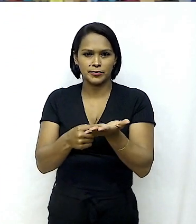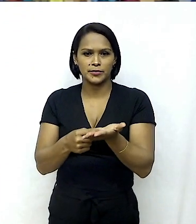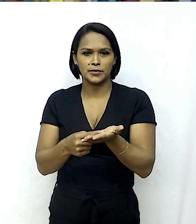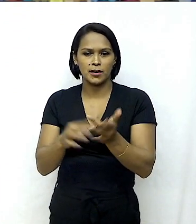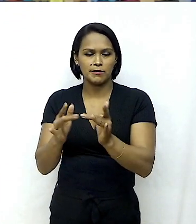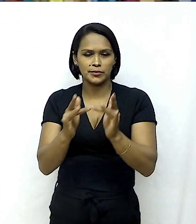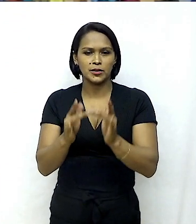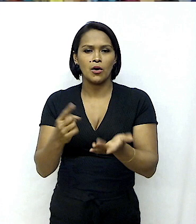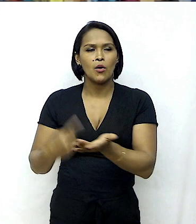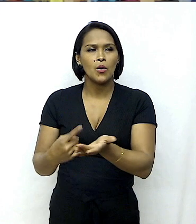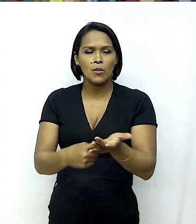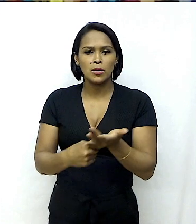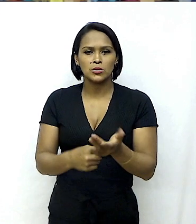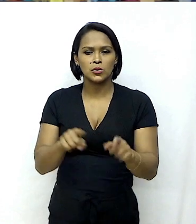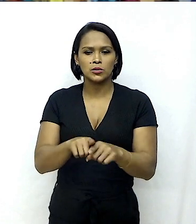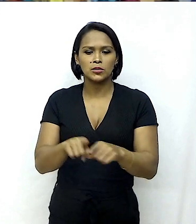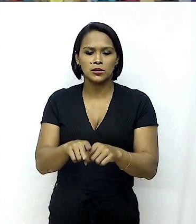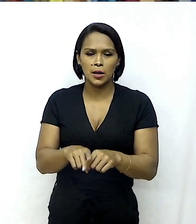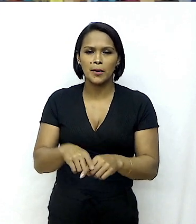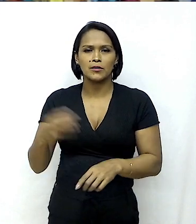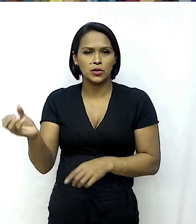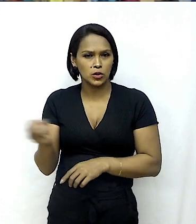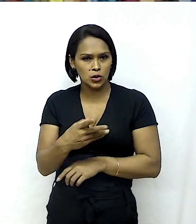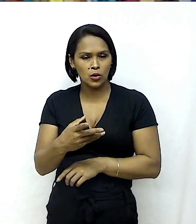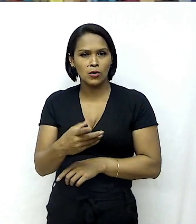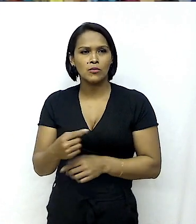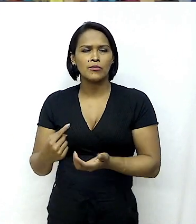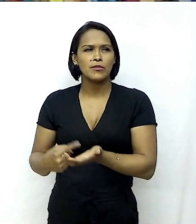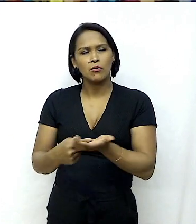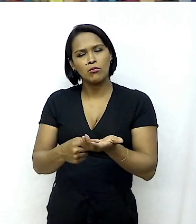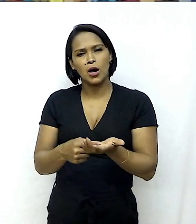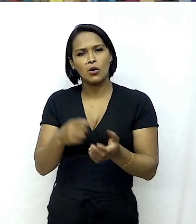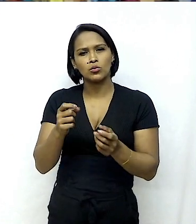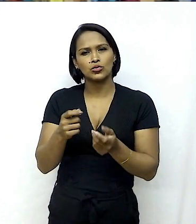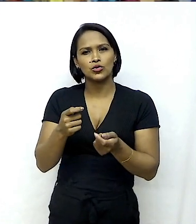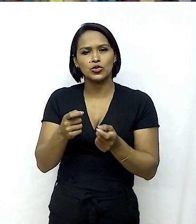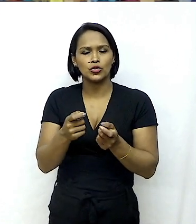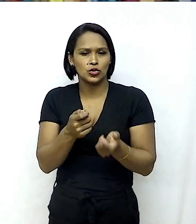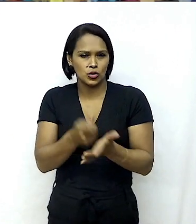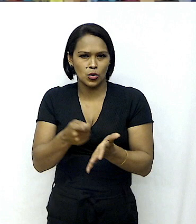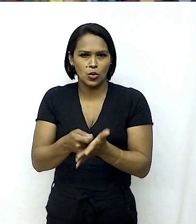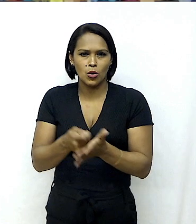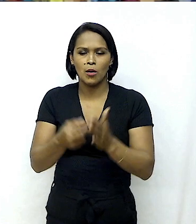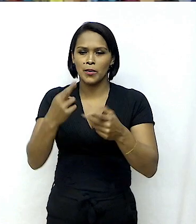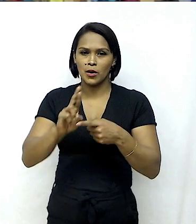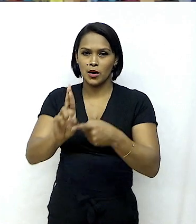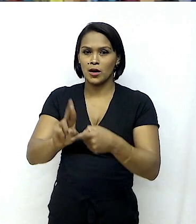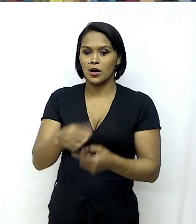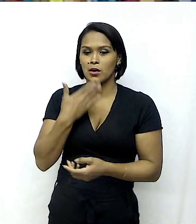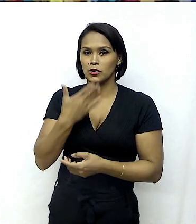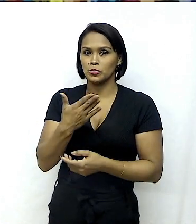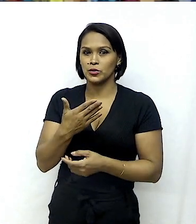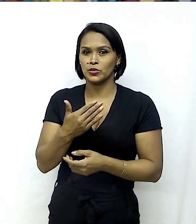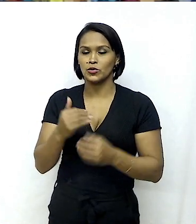O acordo de facilitação foi recentemente. O de compras, o relator pediu a realização de audiências